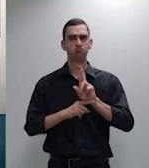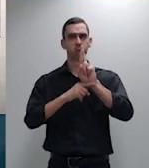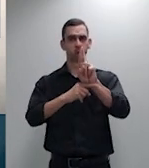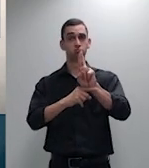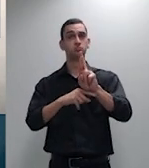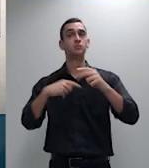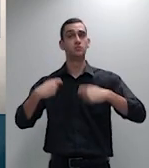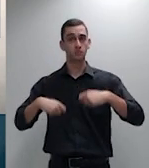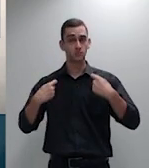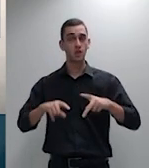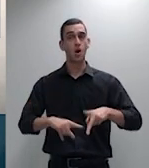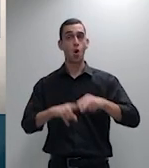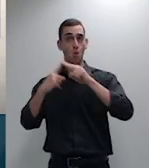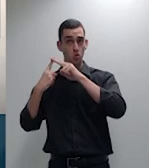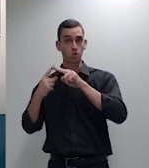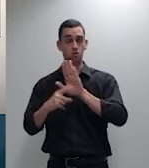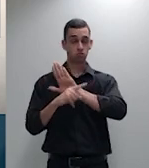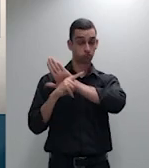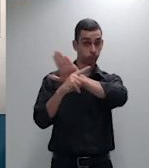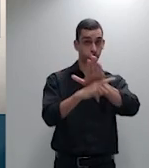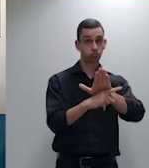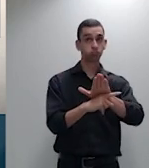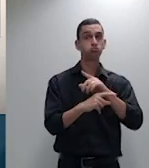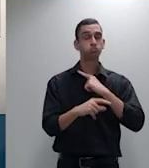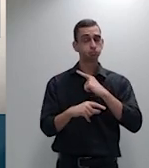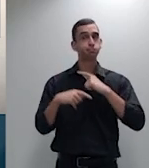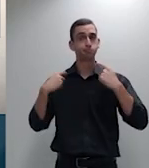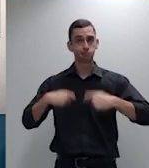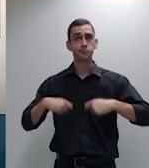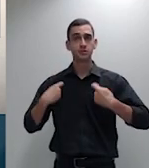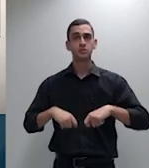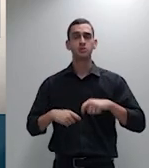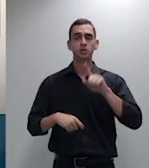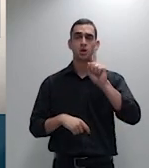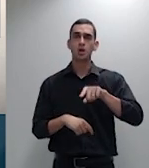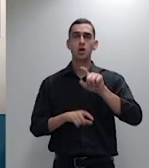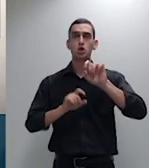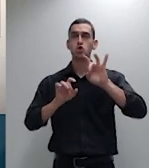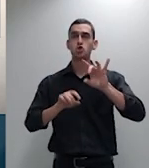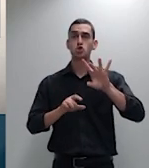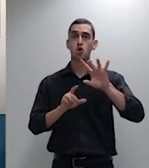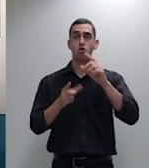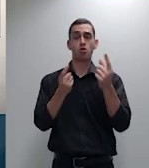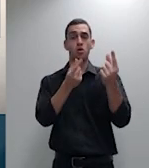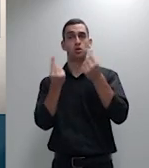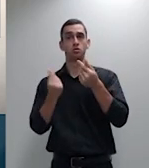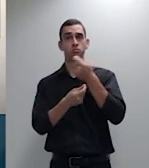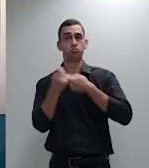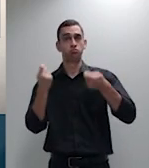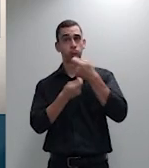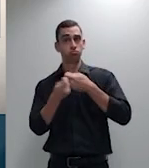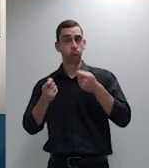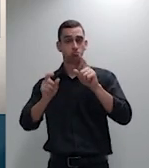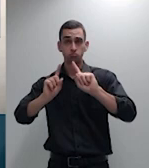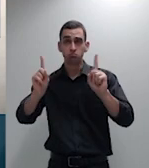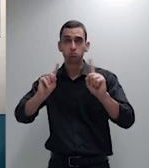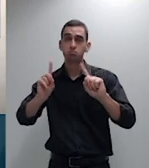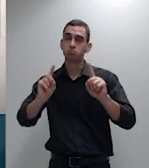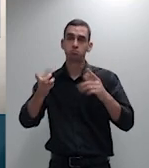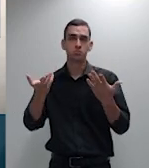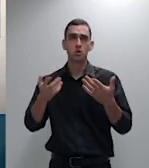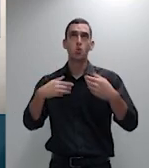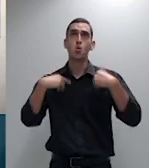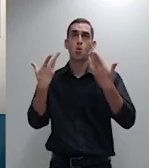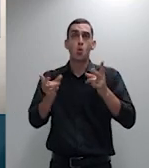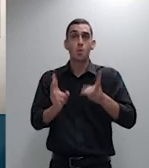não só na questão do equilíbrio econômico e financeiro não só na questão da mais varia não só na manutenção dos contratos pelas operadoras mas pela